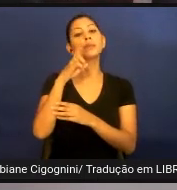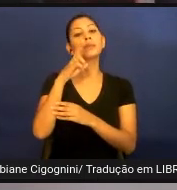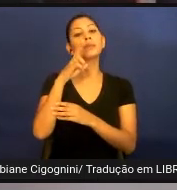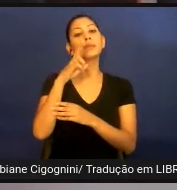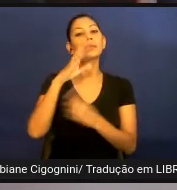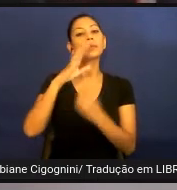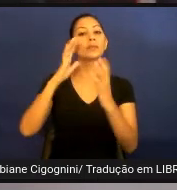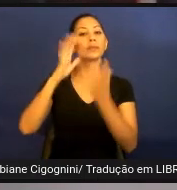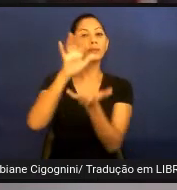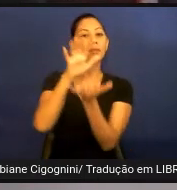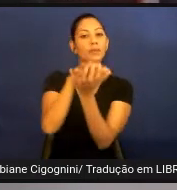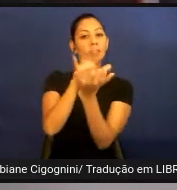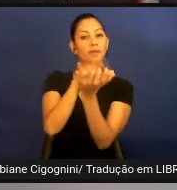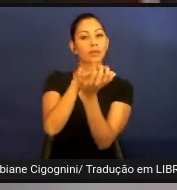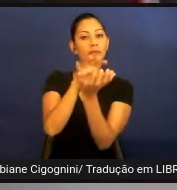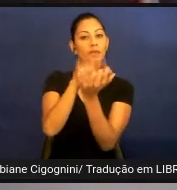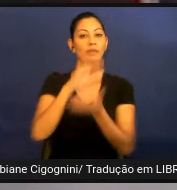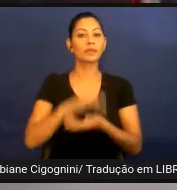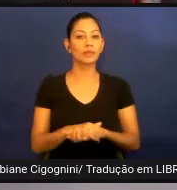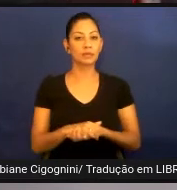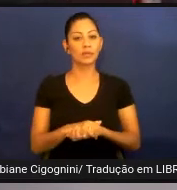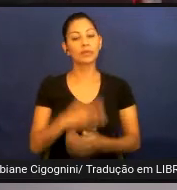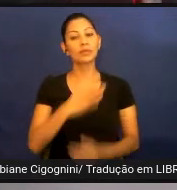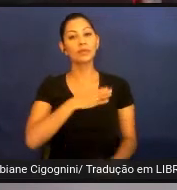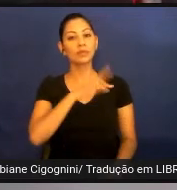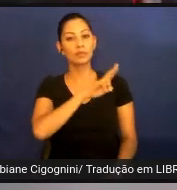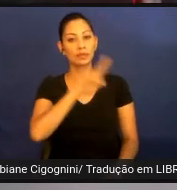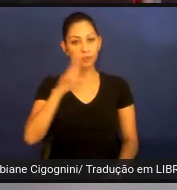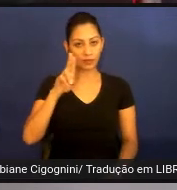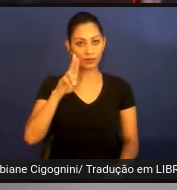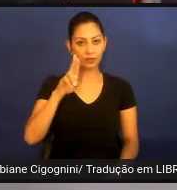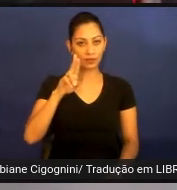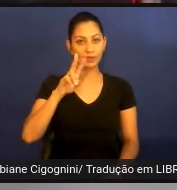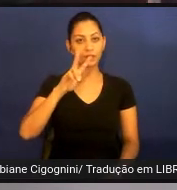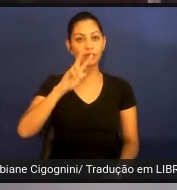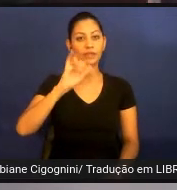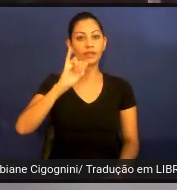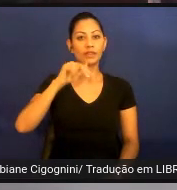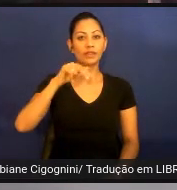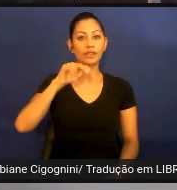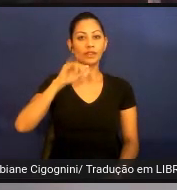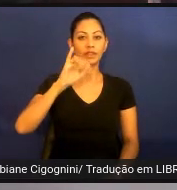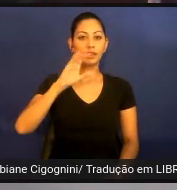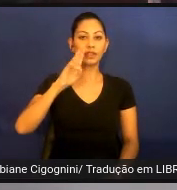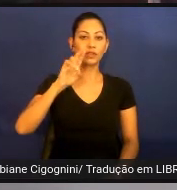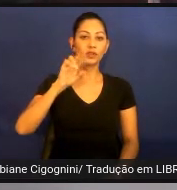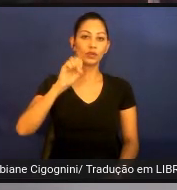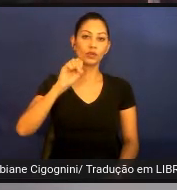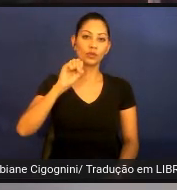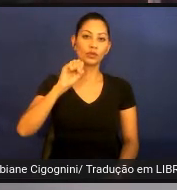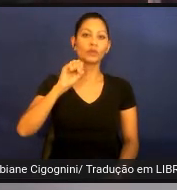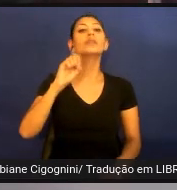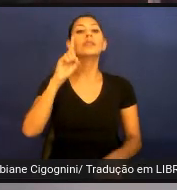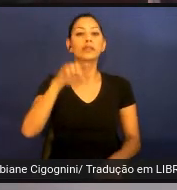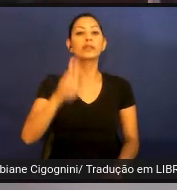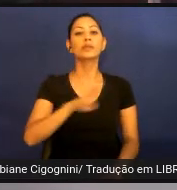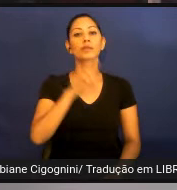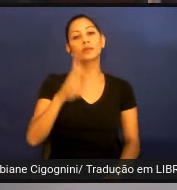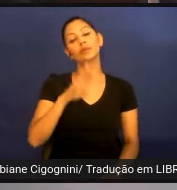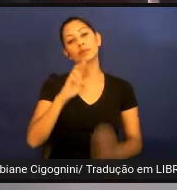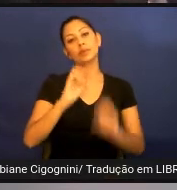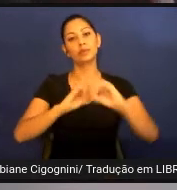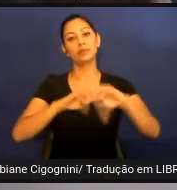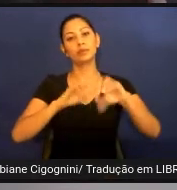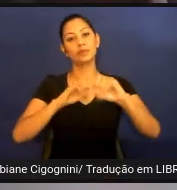Olá, meu nome é Vinícius e hoje eu vou falar de um relato de experiência sobre o uso de recursos educacionais